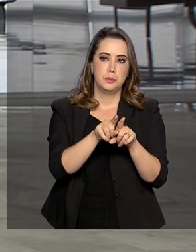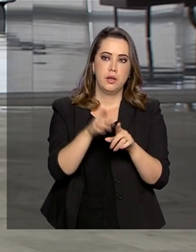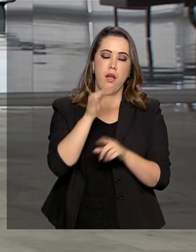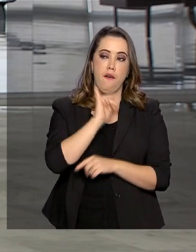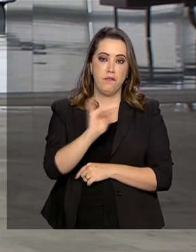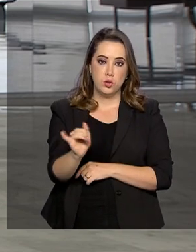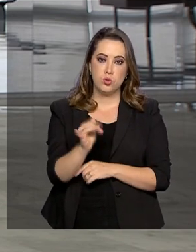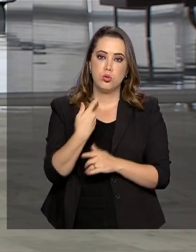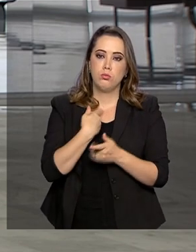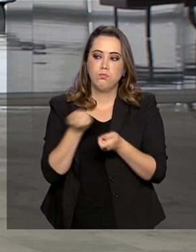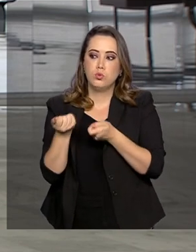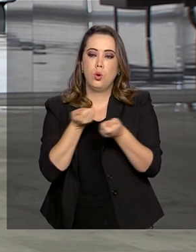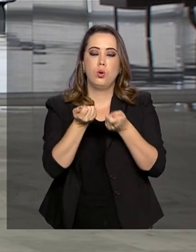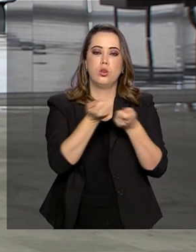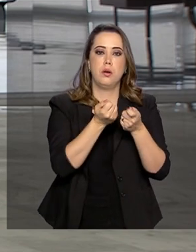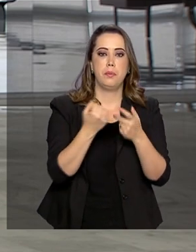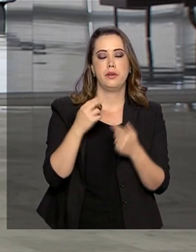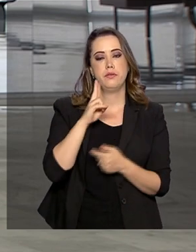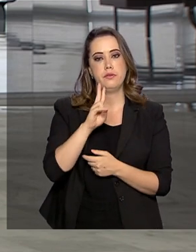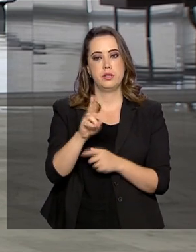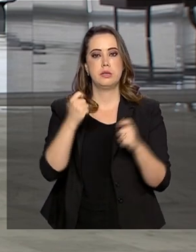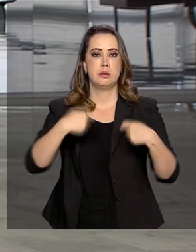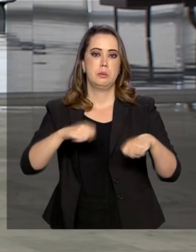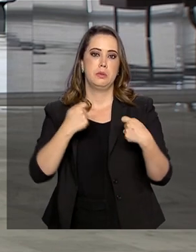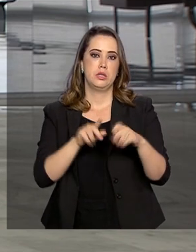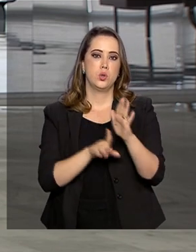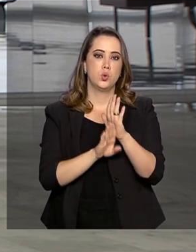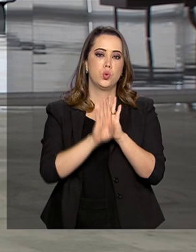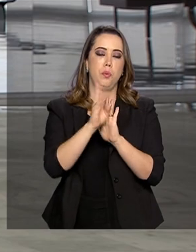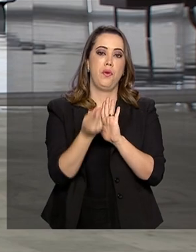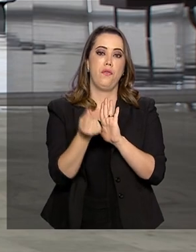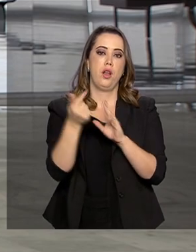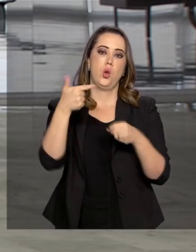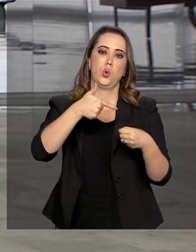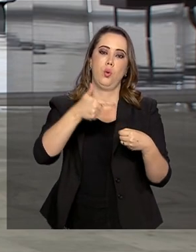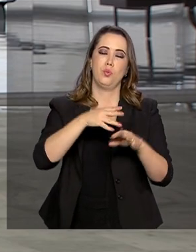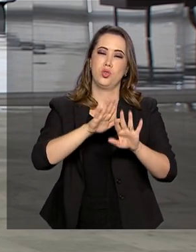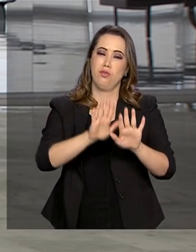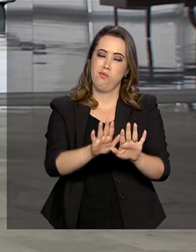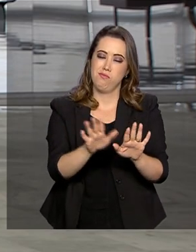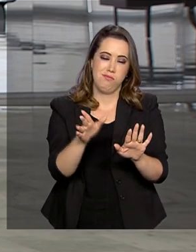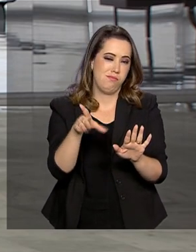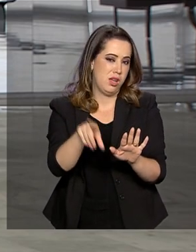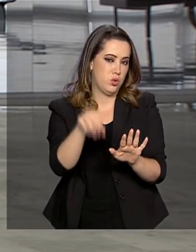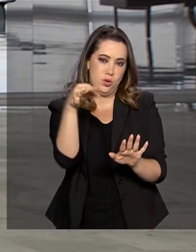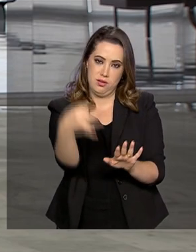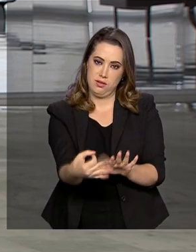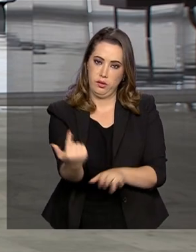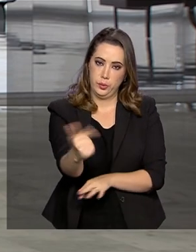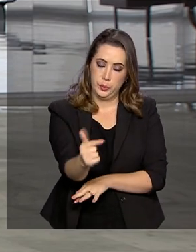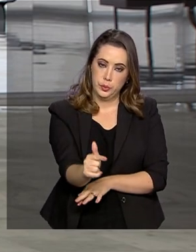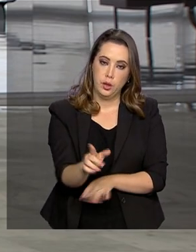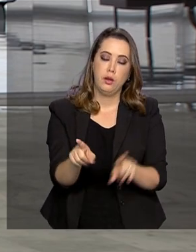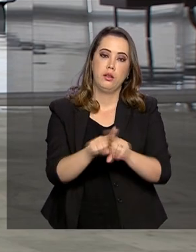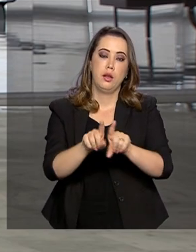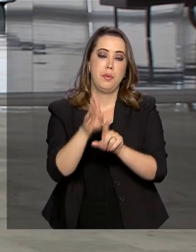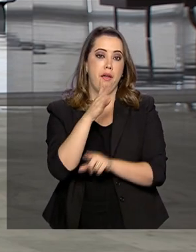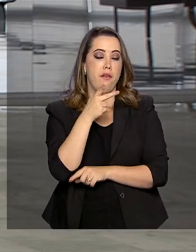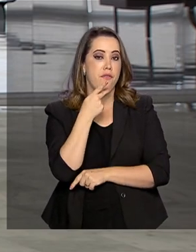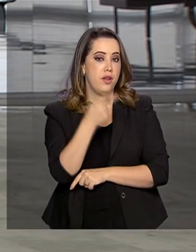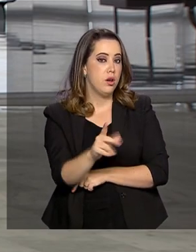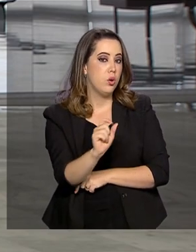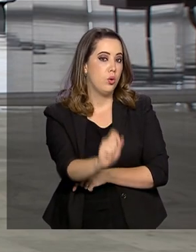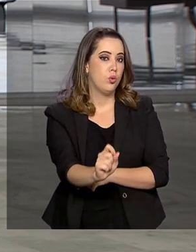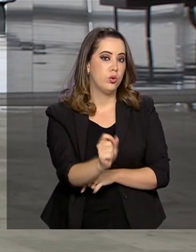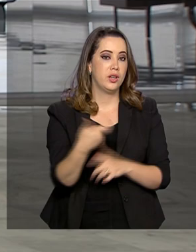para ver se há necessidade de um ajuste, de um possível reajuste de combustíveis, mas que isso ainda não foi definido. Ela também se pronunciou sobre a